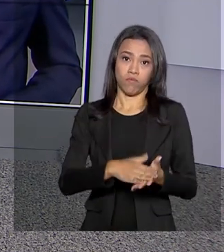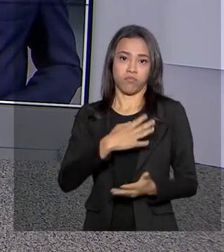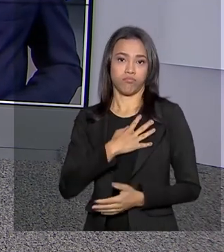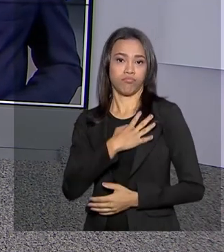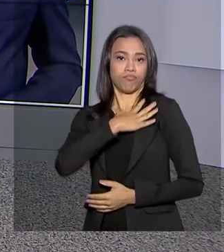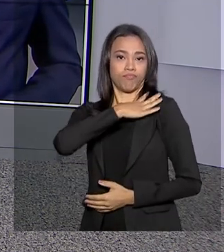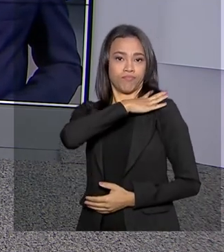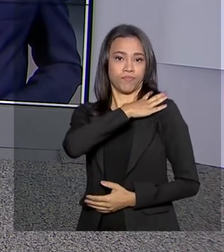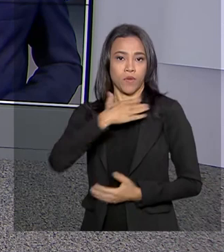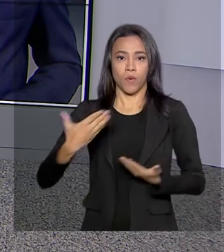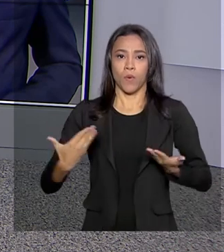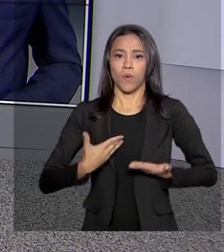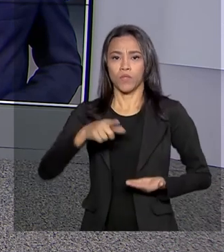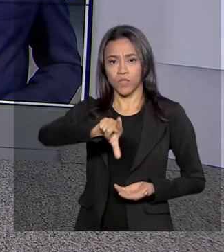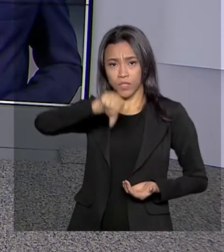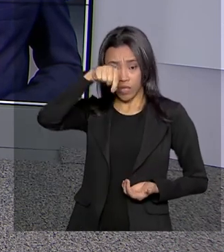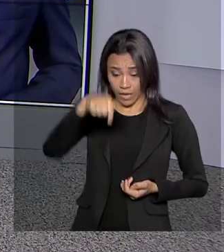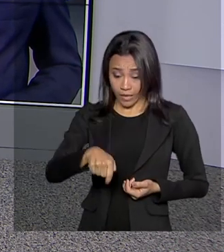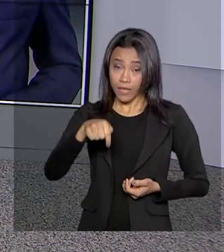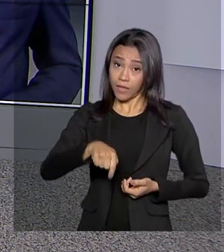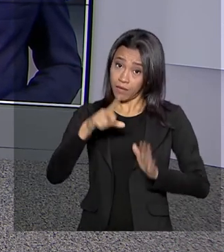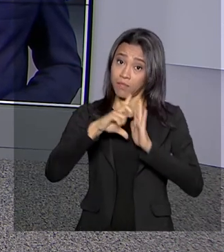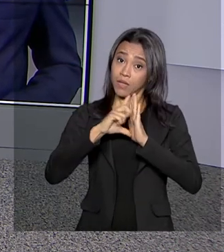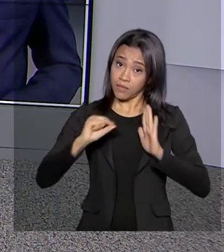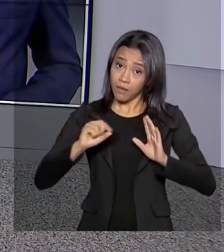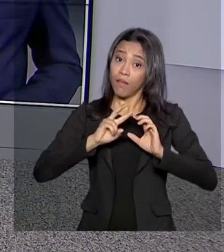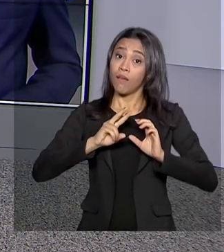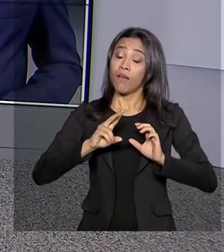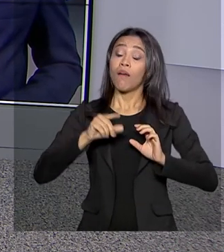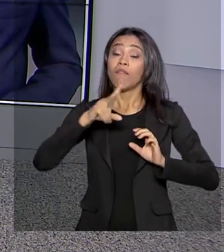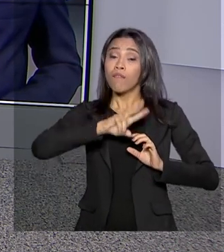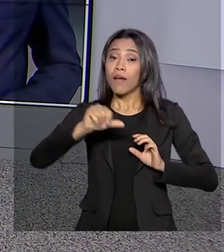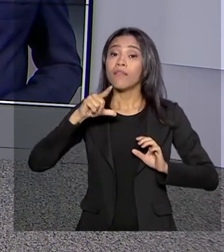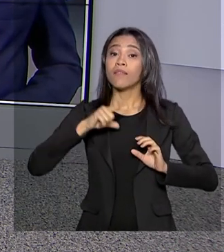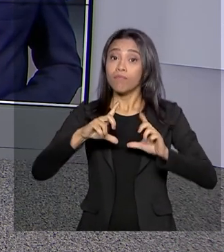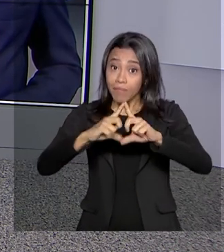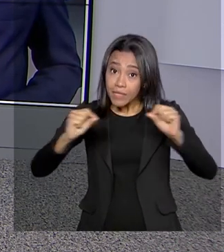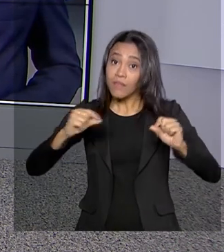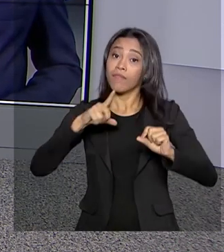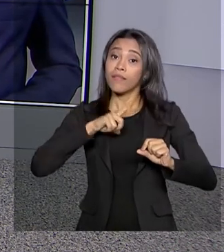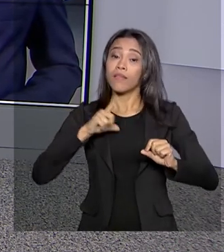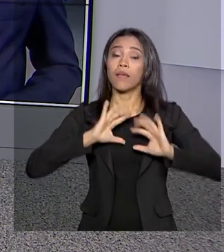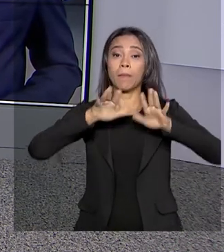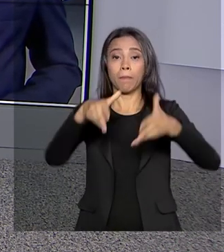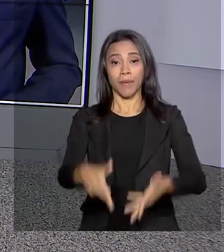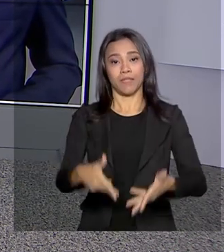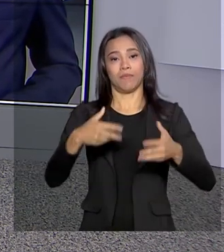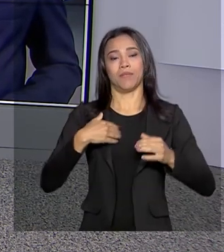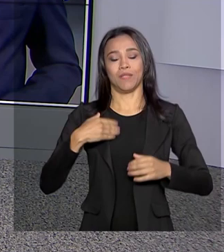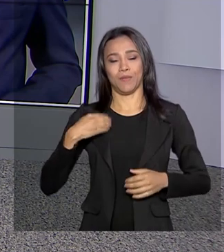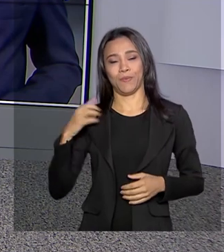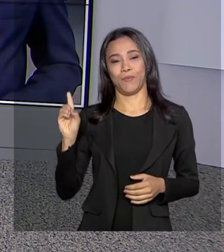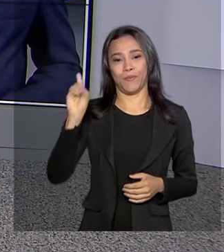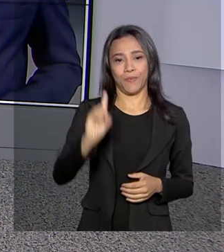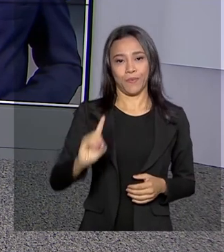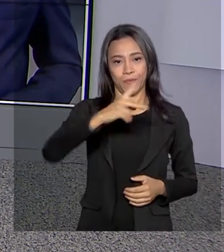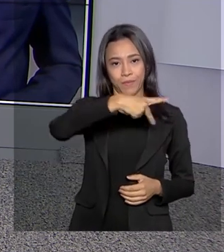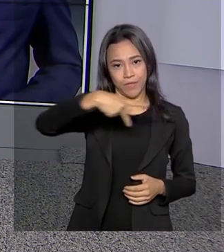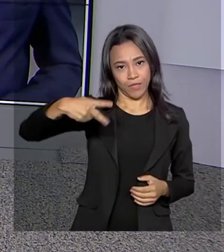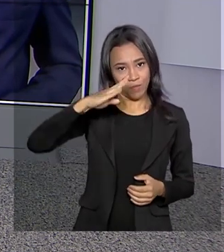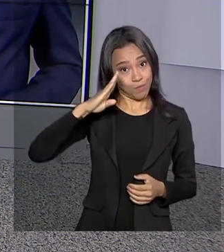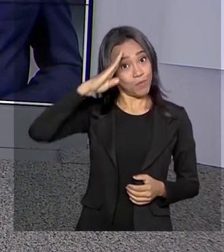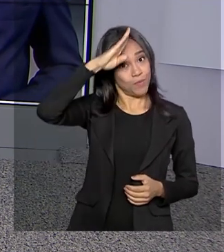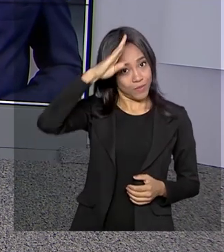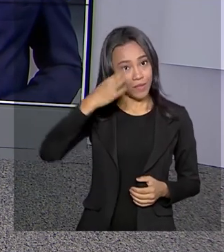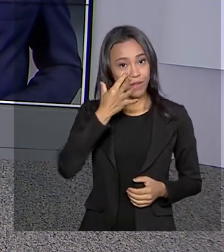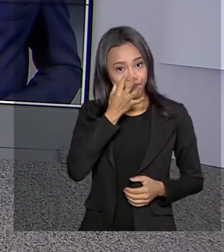promovidos hoje. A cerimônia aqui em Brasília vai contar com a participação do presidente Jair Bolsonaro, que é o comandante supremo das Forças Armadas. Vamos saber os